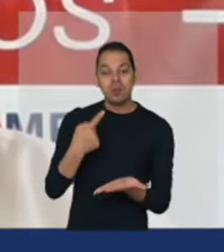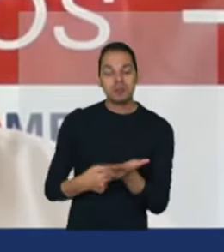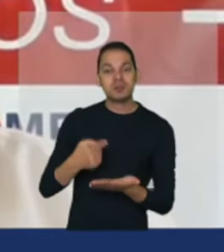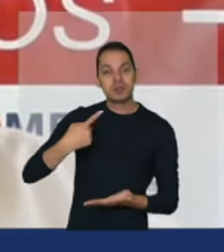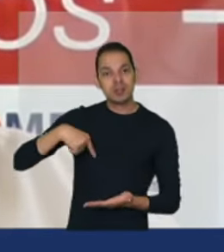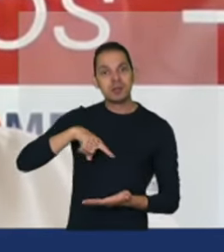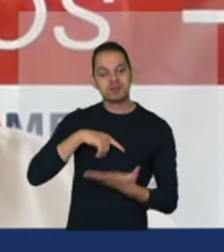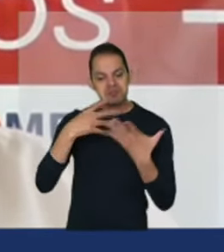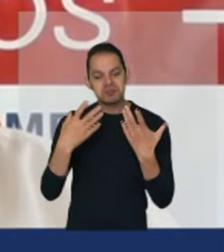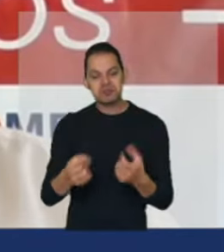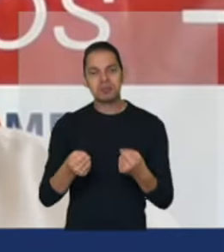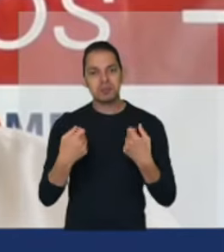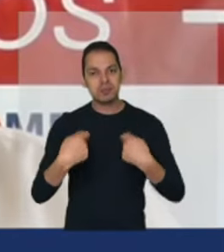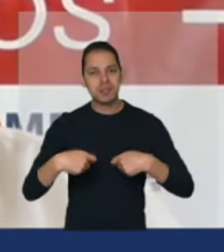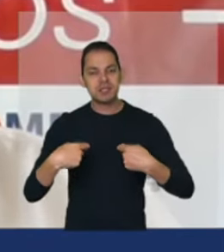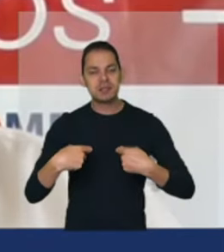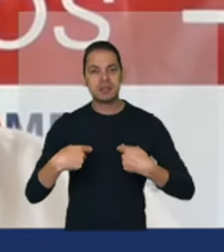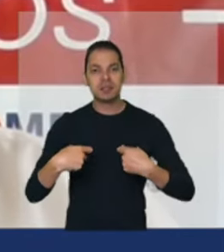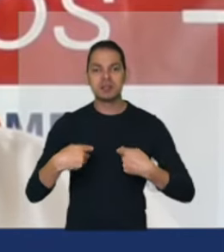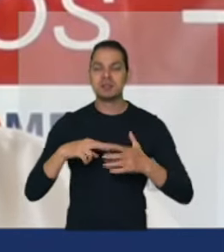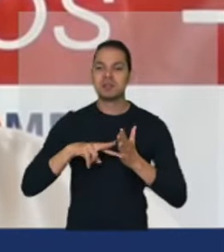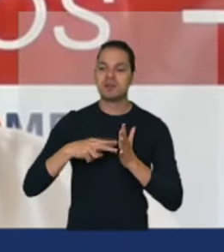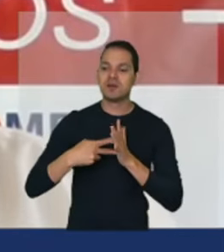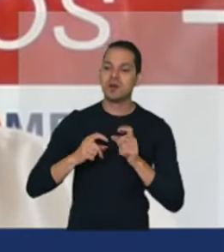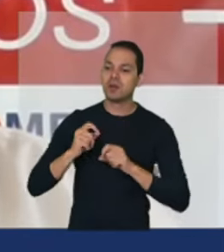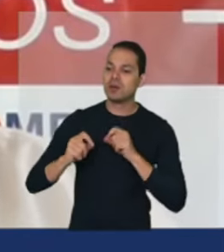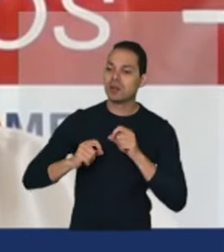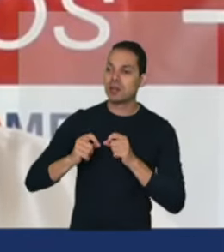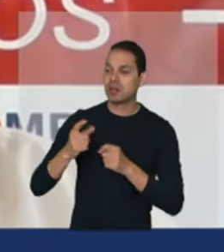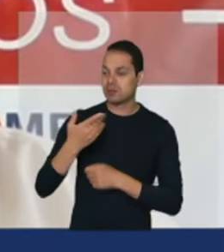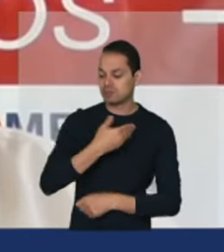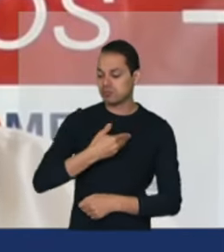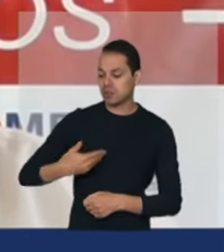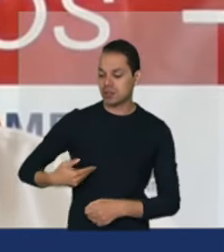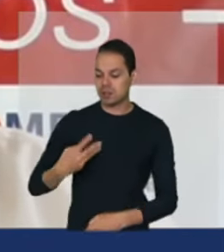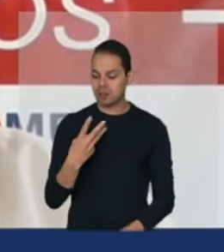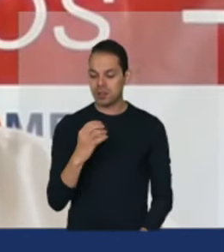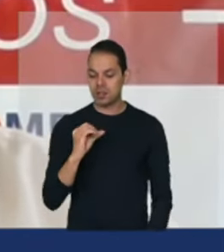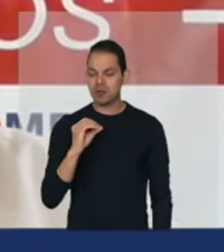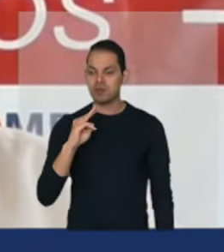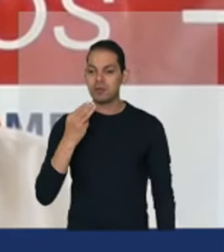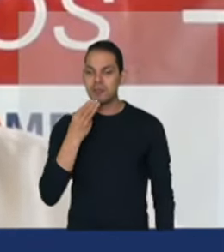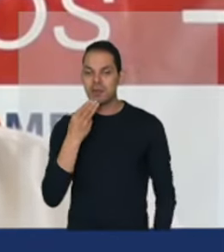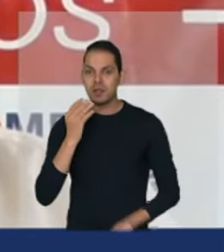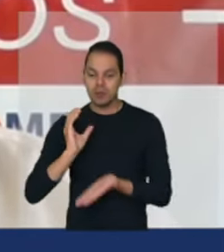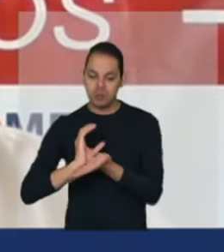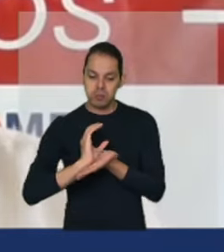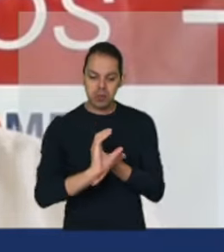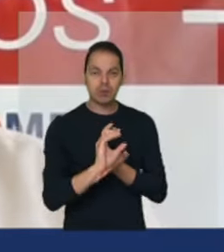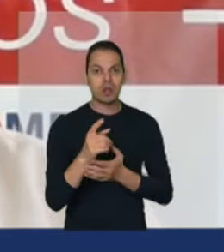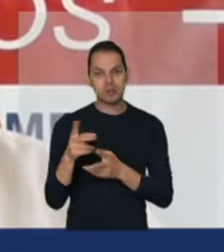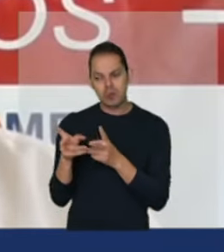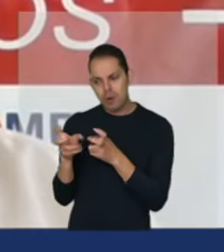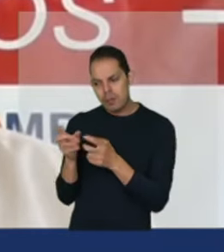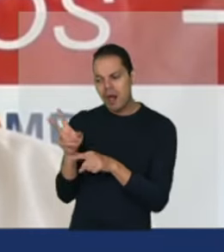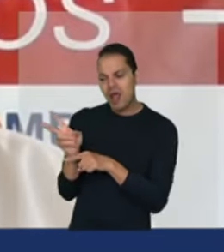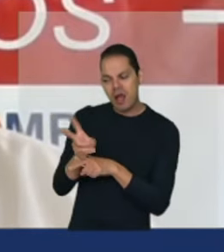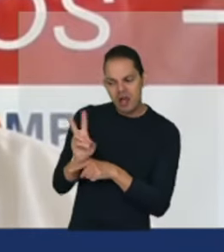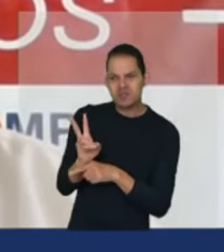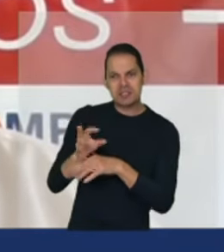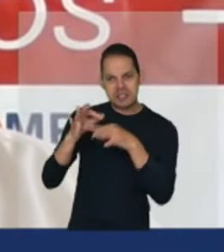ter ou seja o governo destinou 39 bilhões para a agricultura familiar vamos cobrar fiscalizar e fazer com que isso